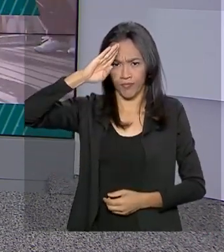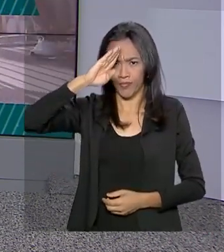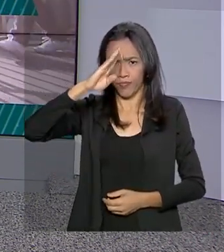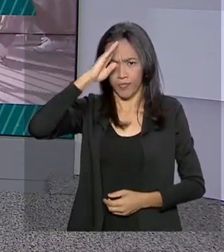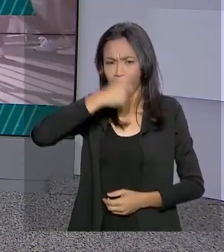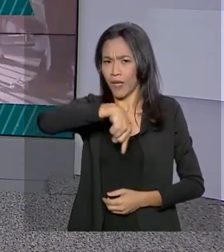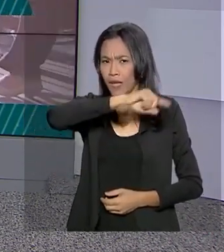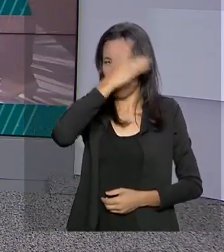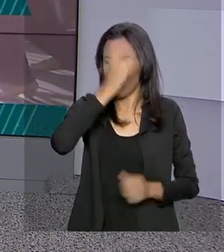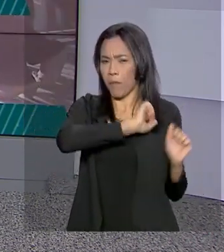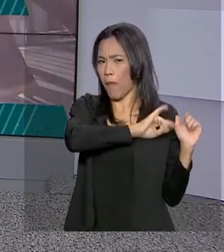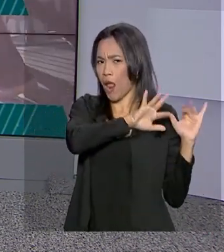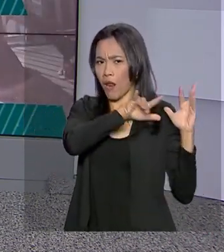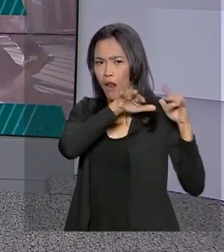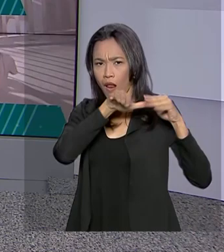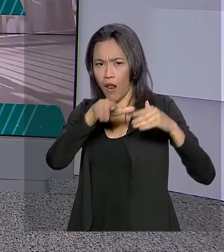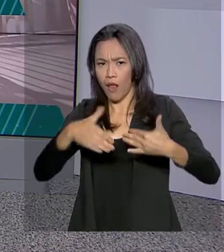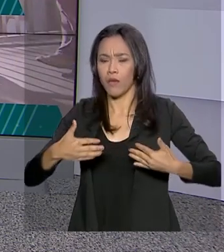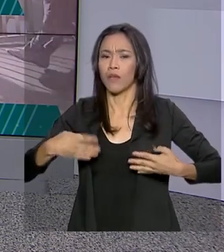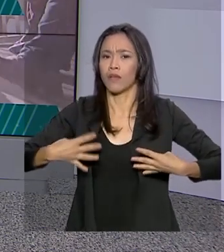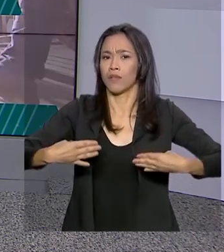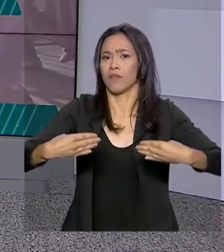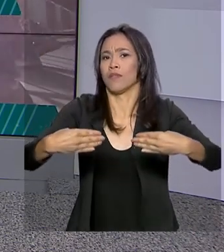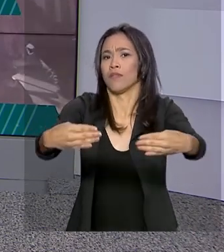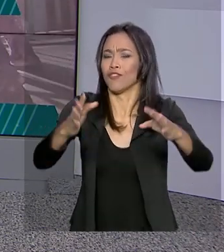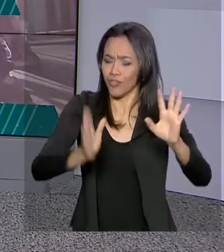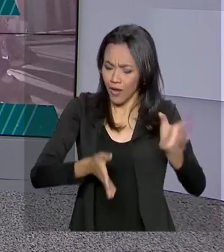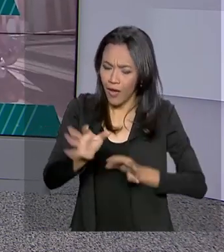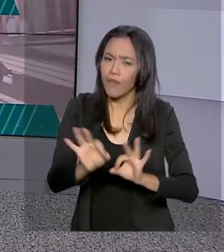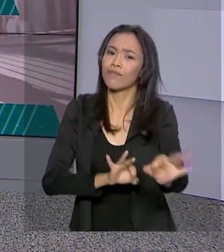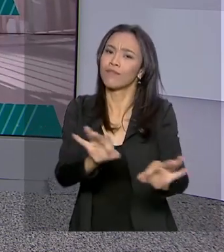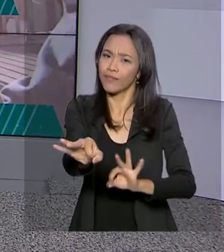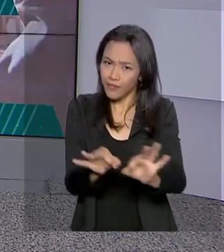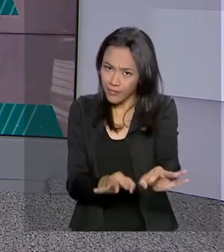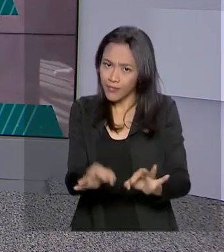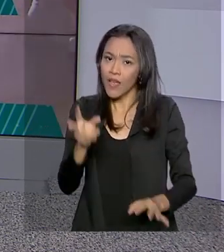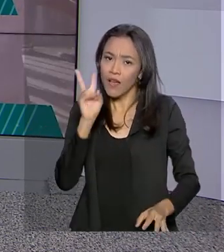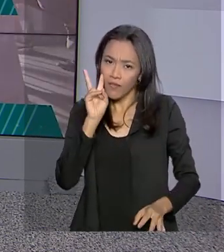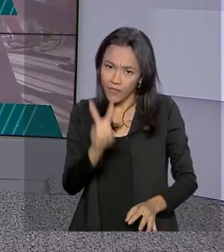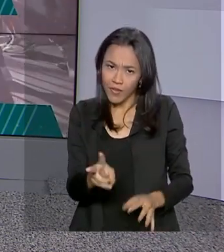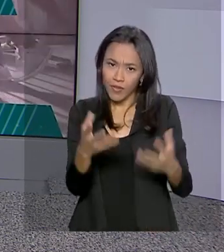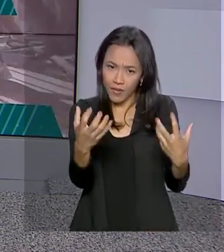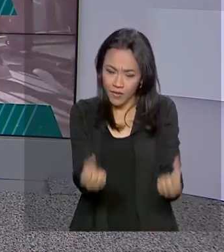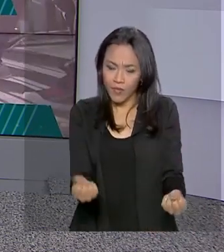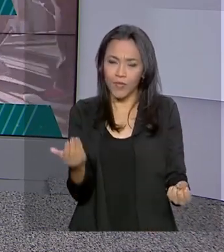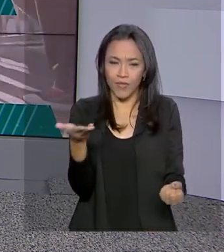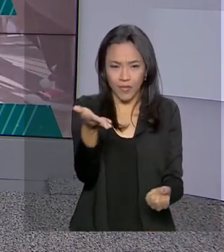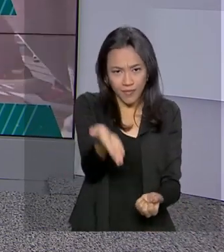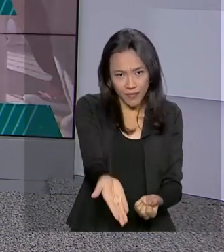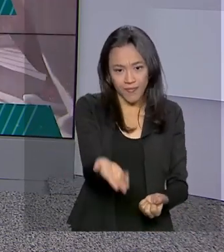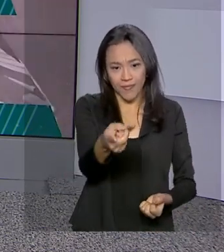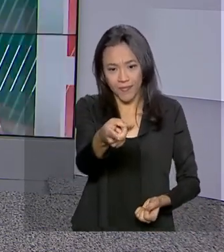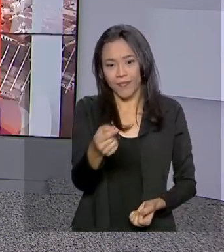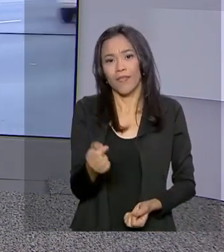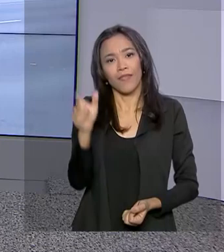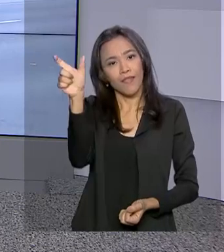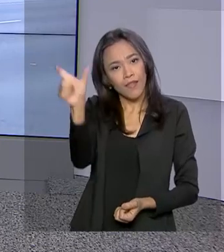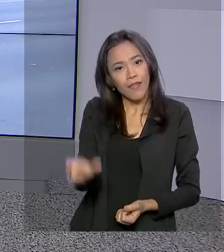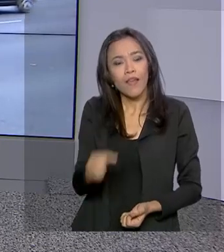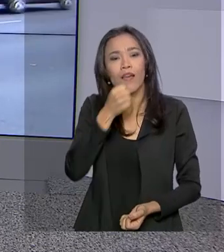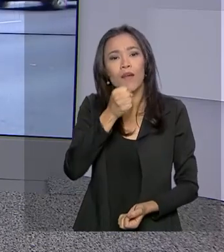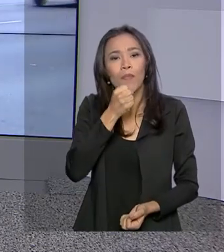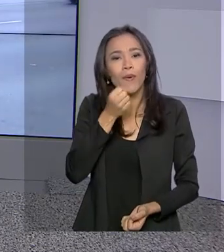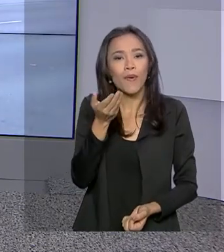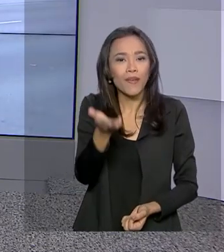à esplanada dos ministérios. E os preparativos já começaram. Vamos então à área central de Brasília. Quem está lá é a repórter